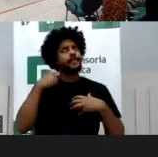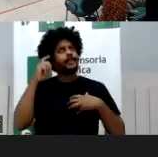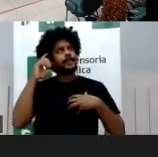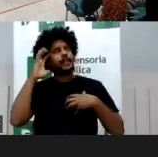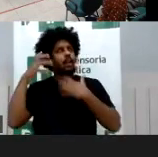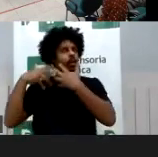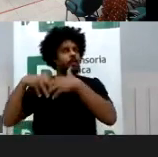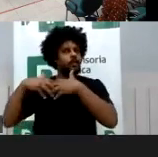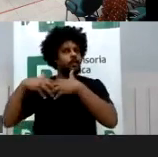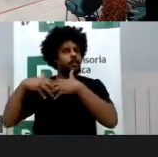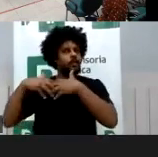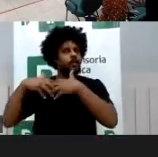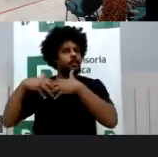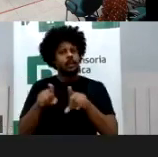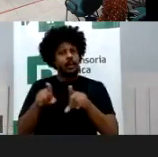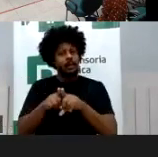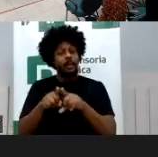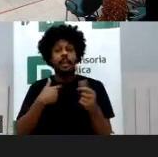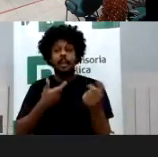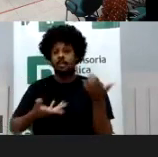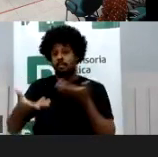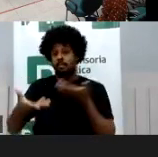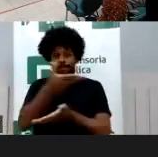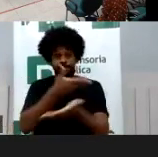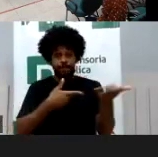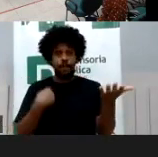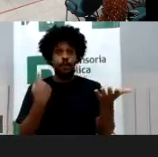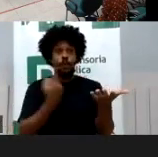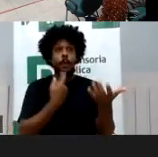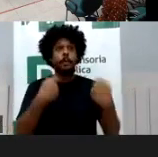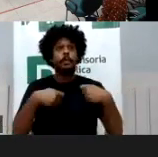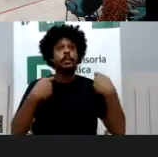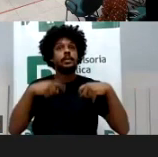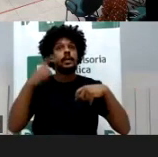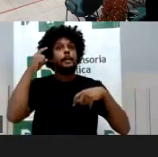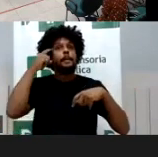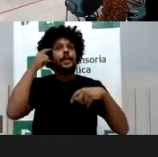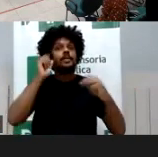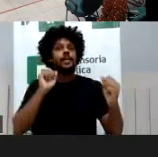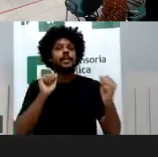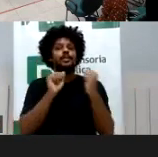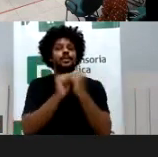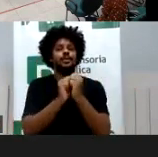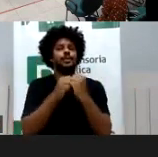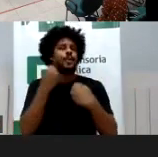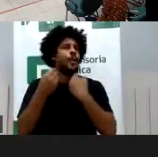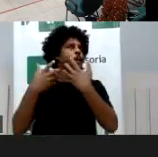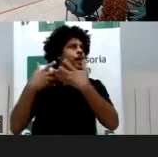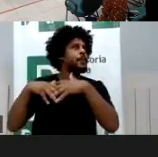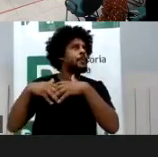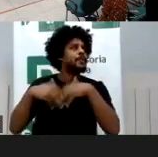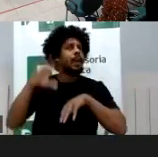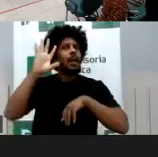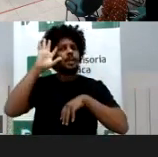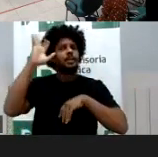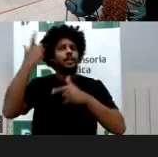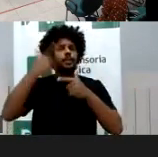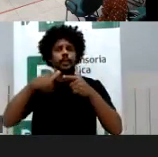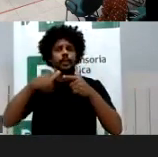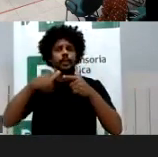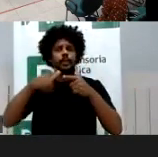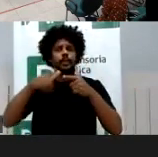inquietações e os problemas para que a gente vá pensando juntos, né? Em eventuais soluções, em